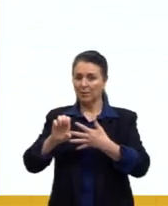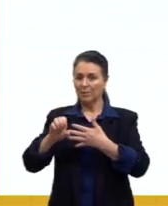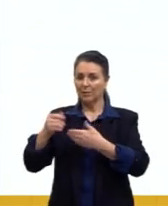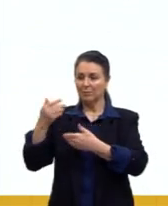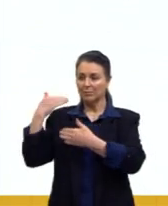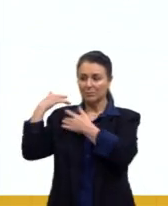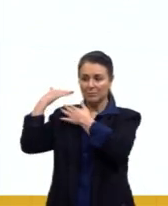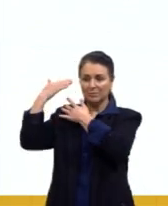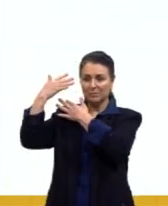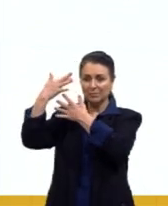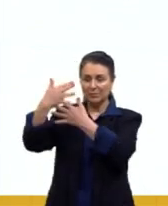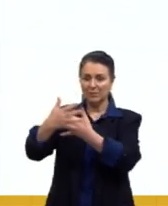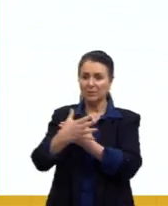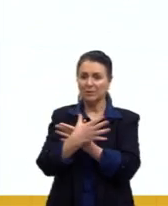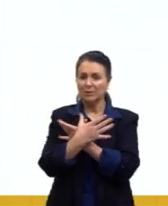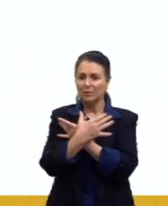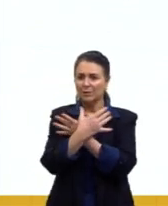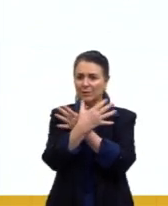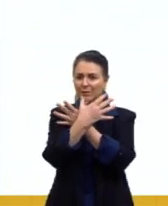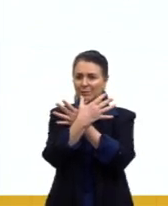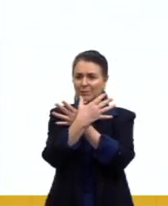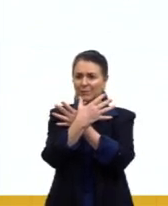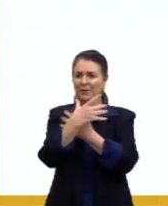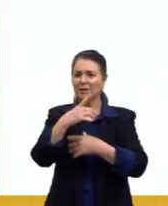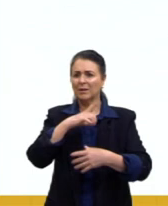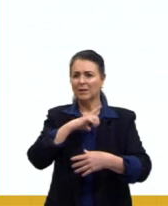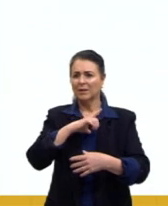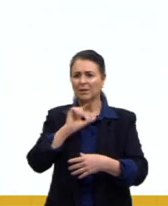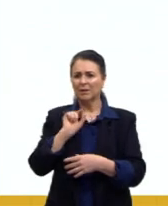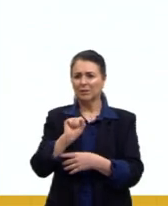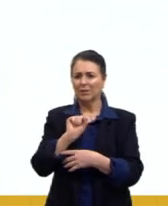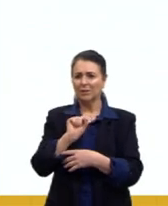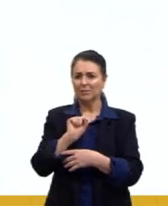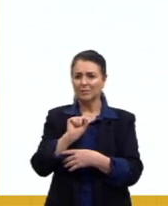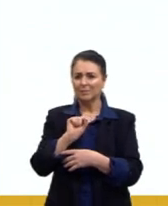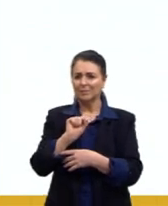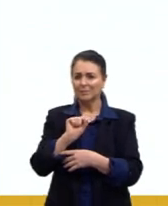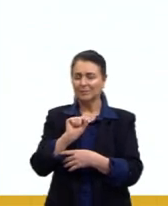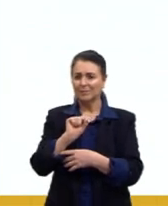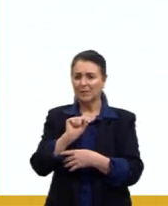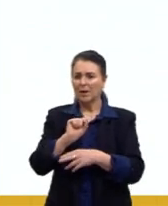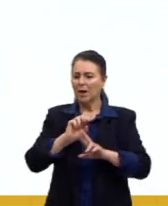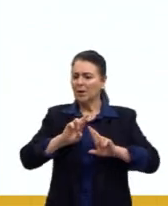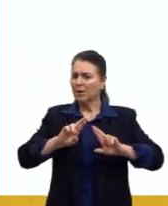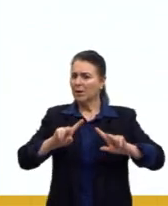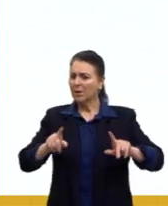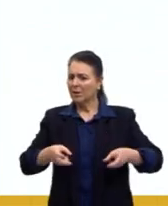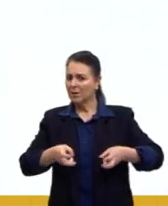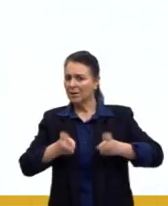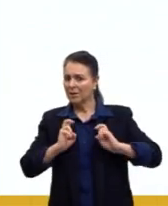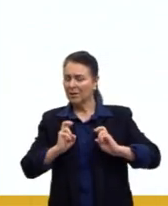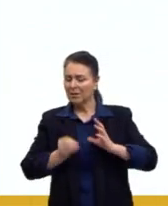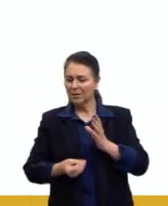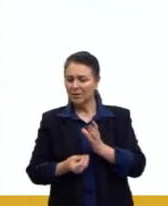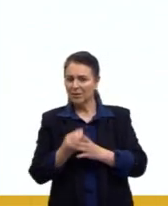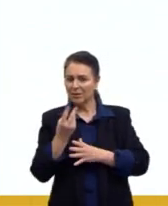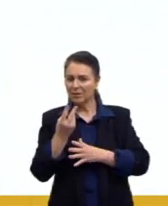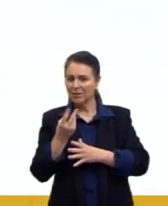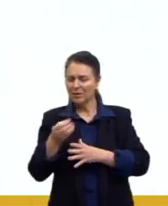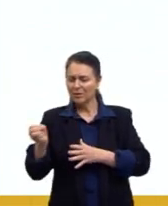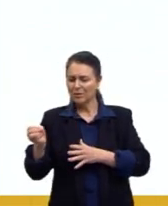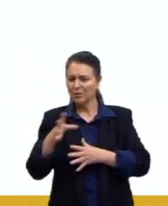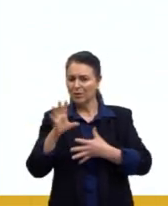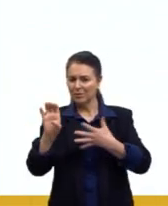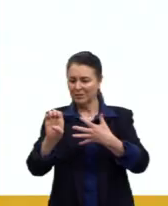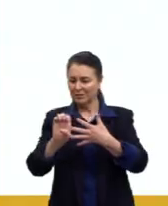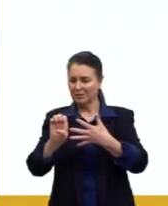de borboleta, uma lepidópia. Então, nós vemos essa diferenciação, essa origem de novas espécies.